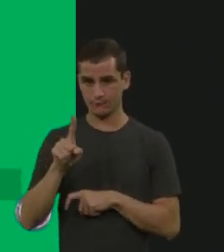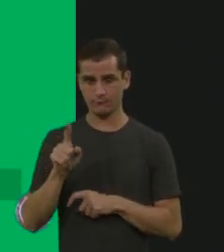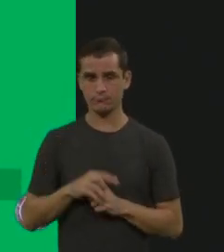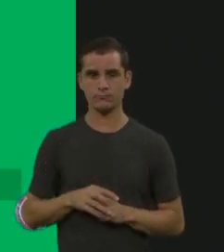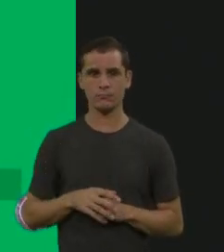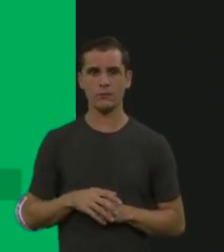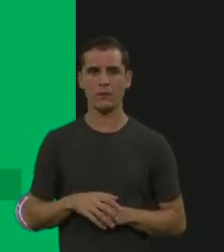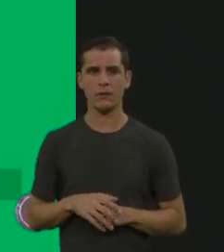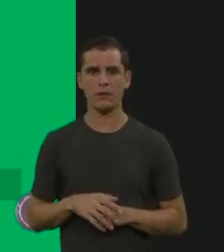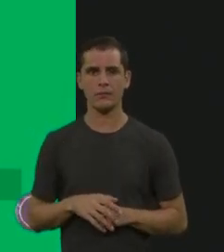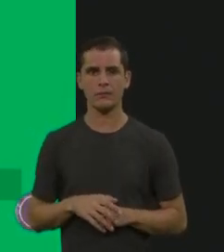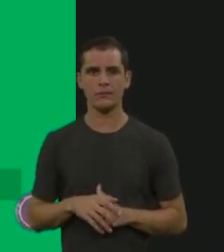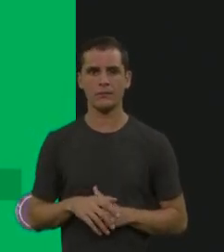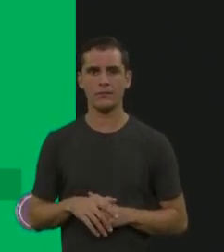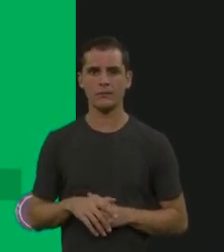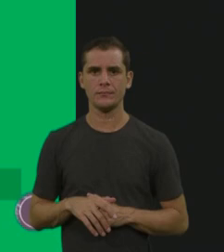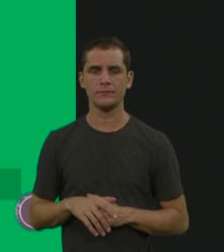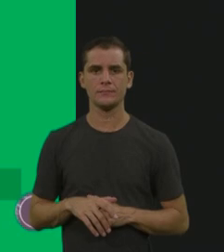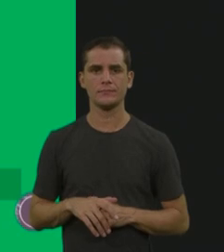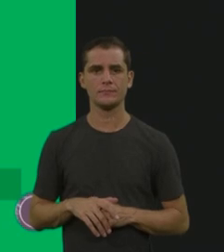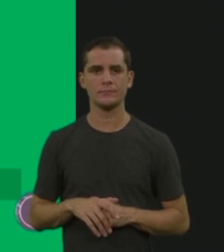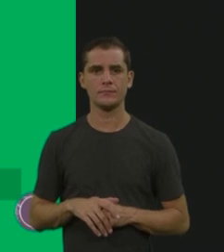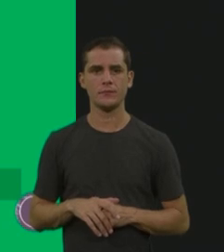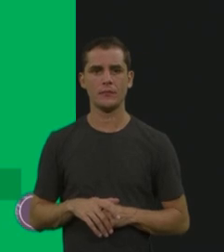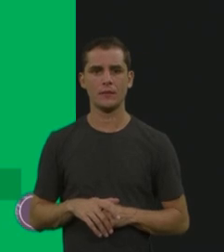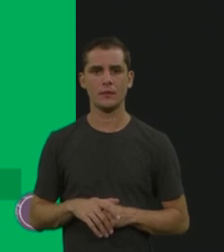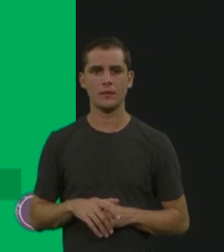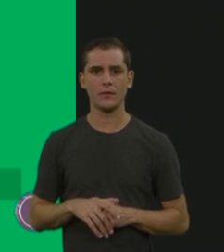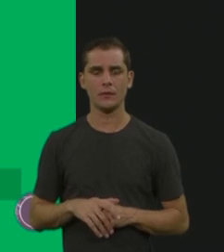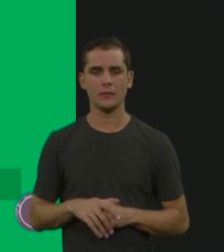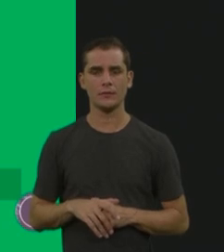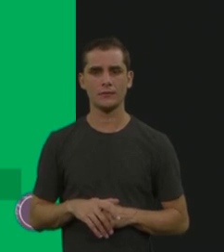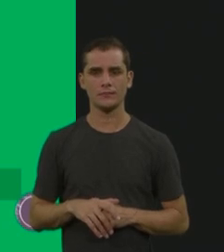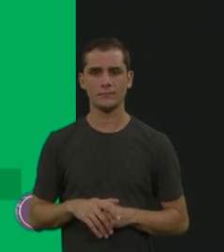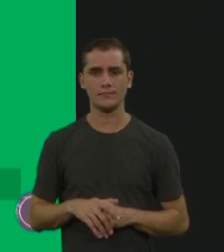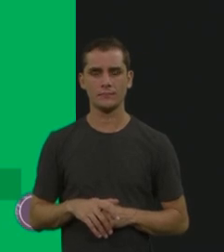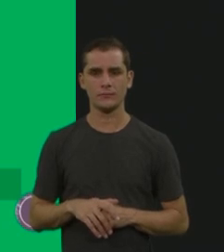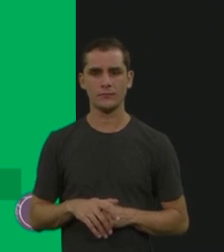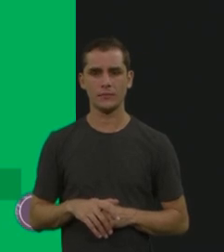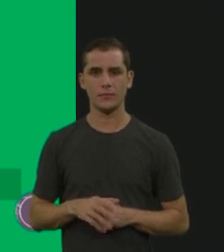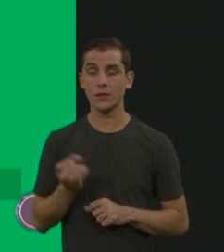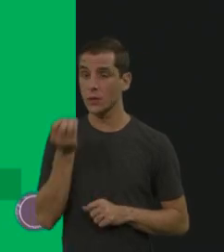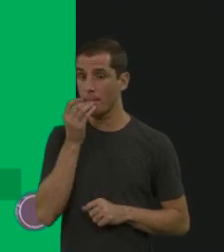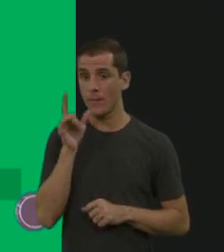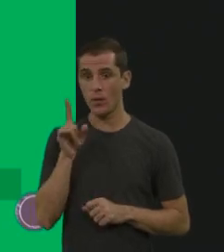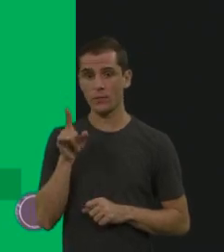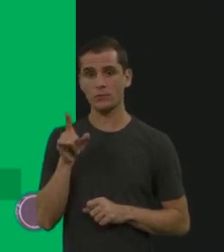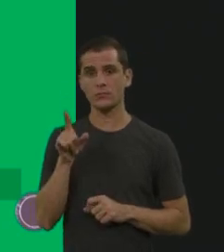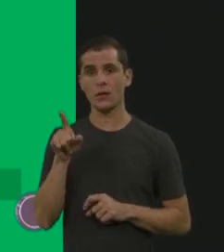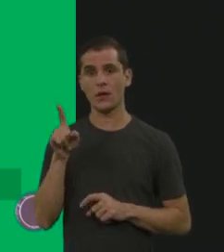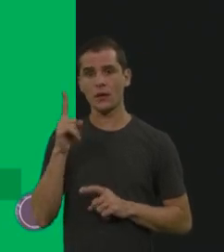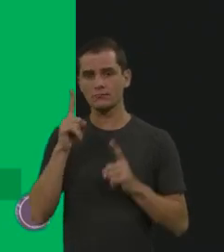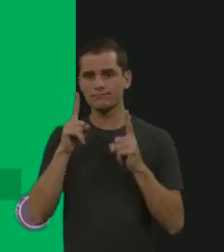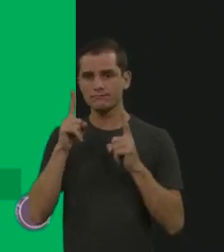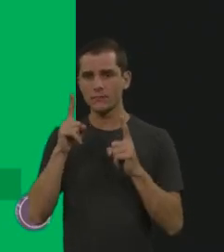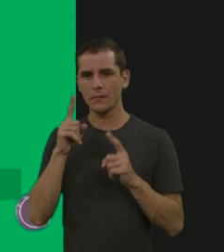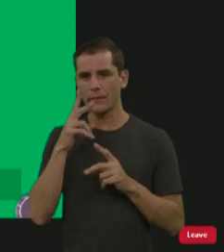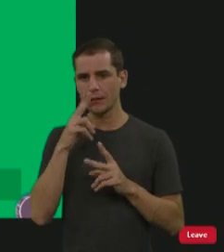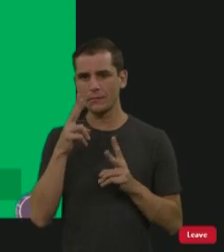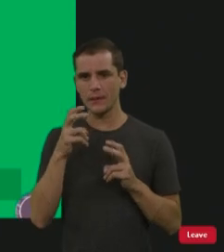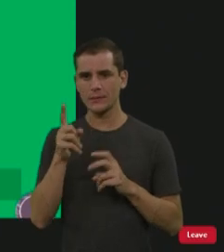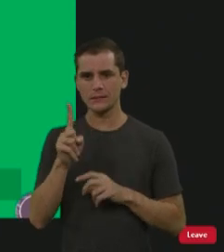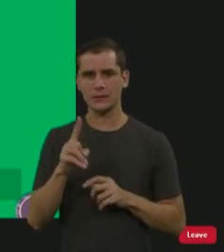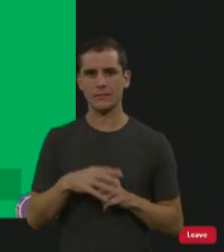talvez o diagnóstico passasse despercebido, tá? As fotos foram autorizadas pela família, mas eu peço pra ninguém tirar foto, tá?